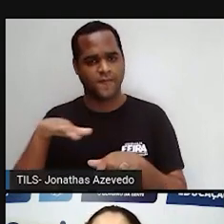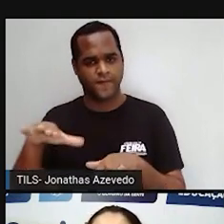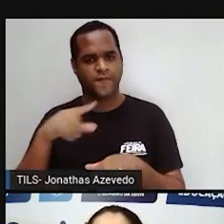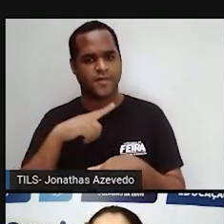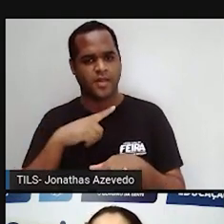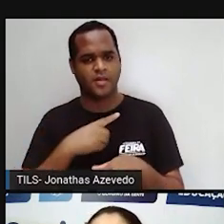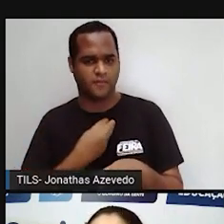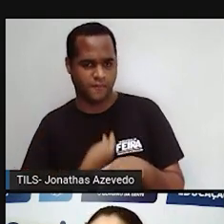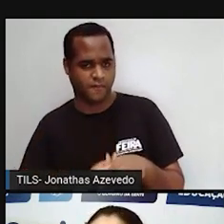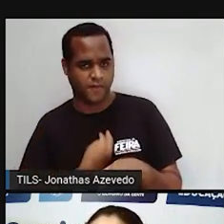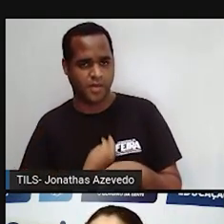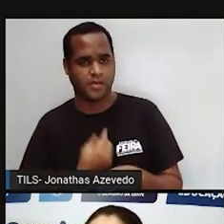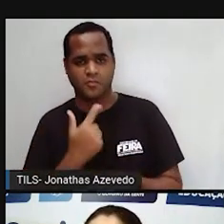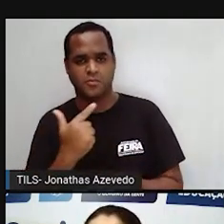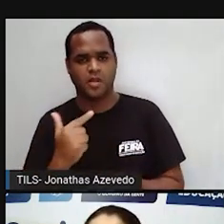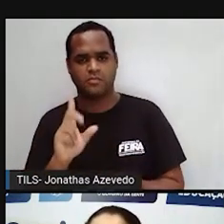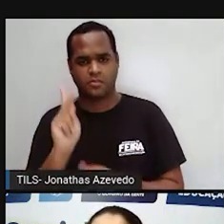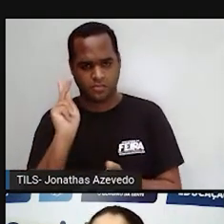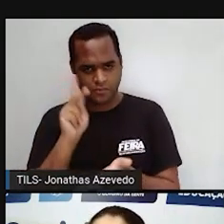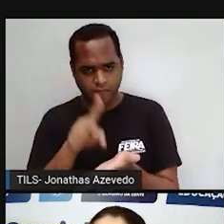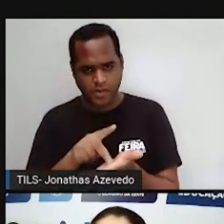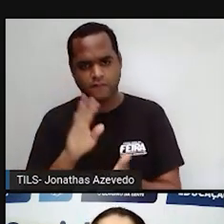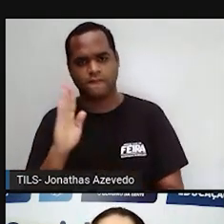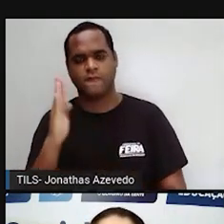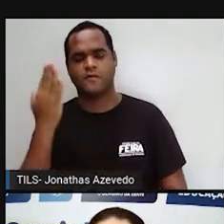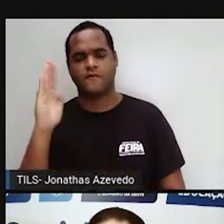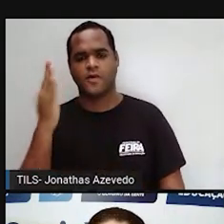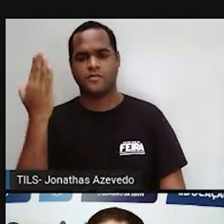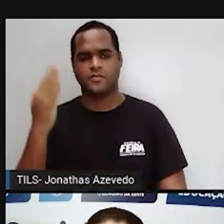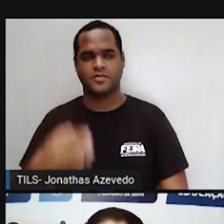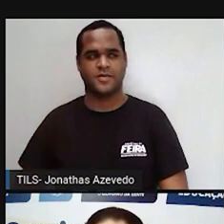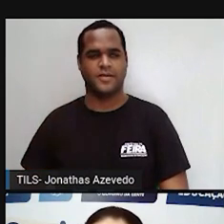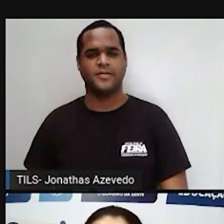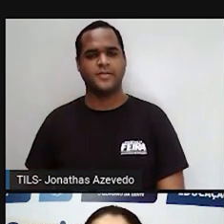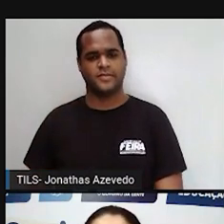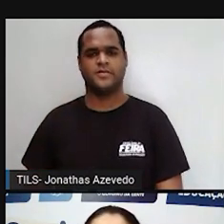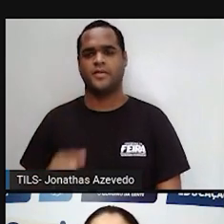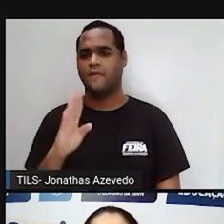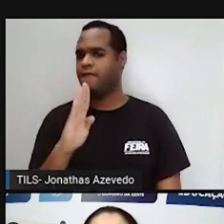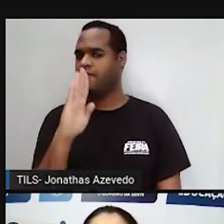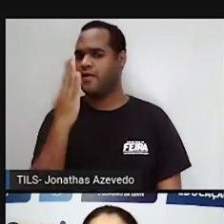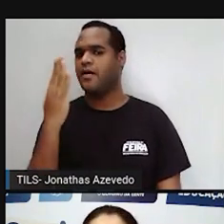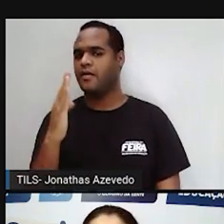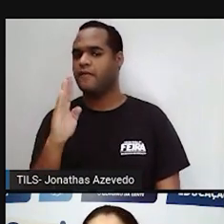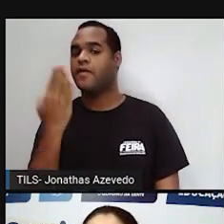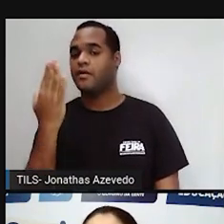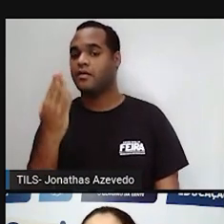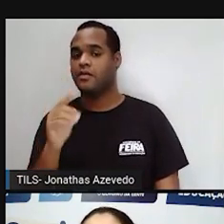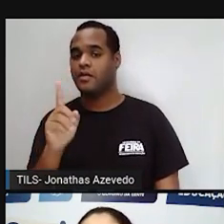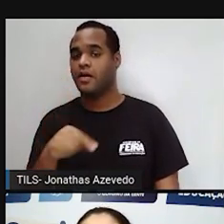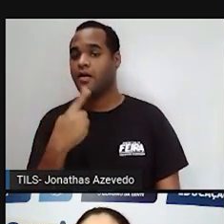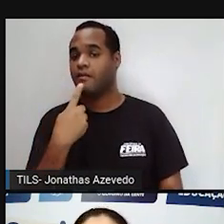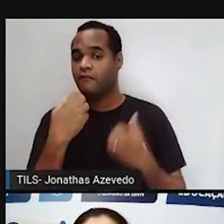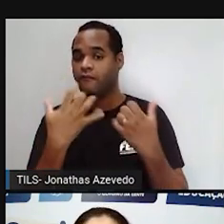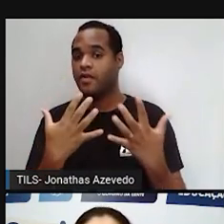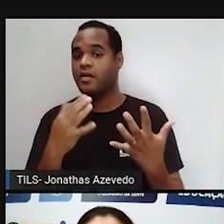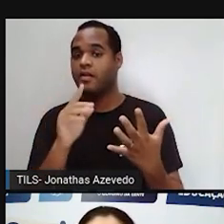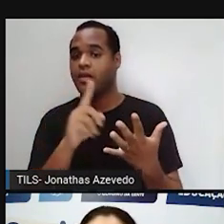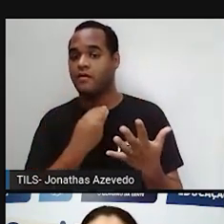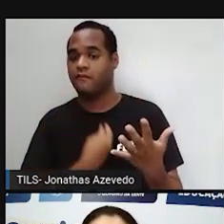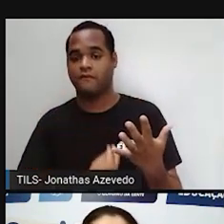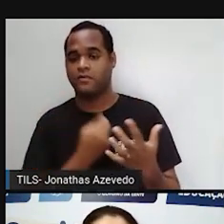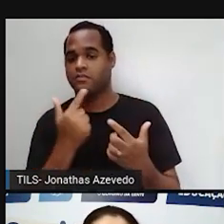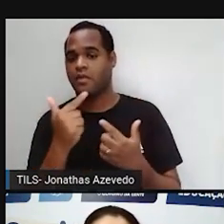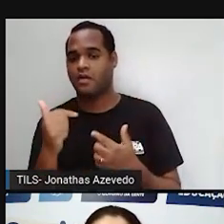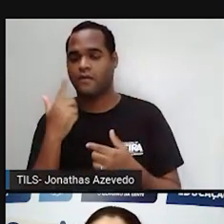de fatores abióticos. abióticos. Essa afirmação é falsa, né, gente? Os fatores abióticos são aqueles que não são vivos. São